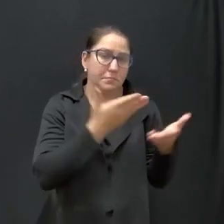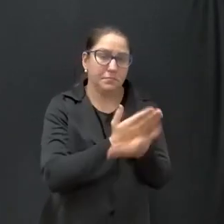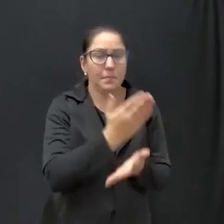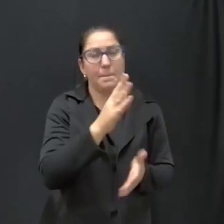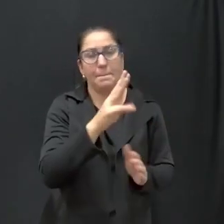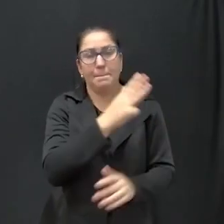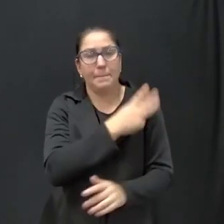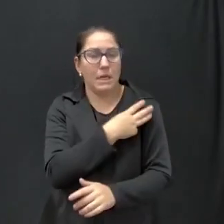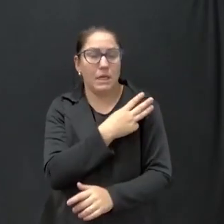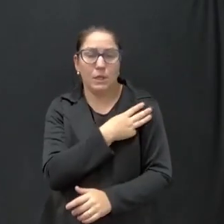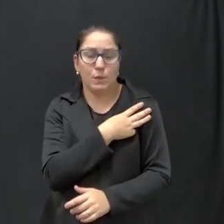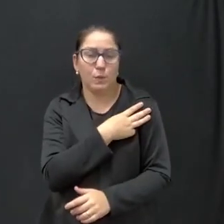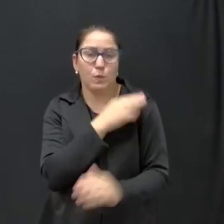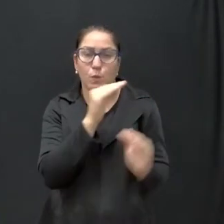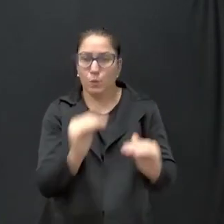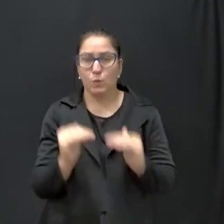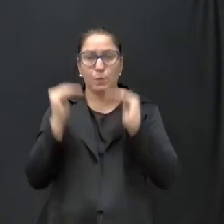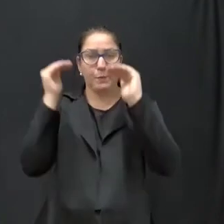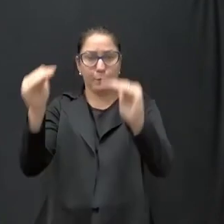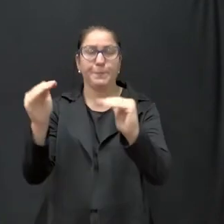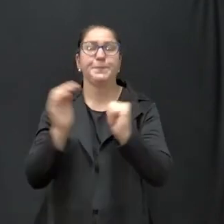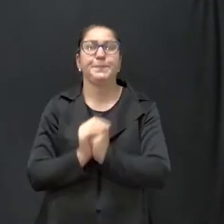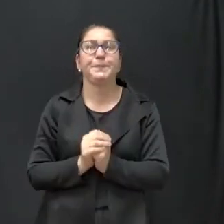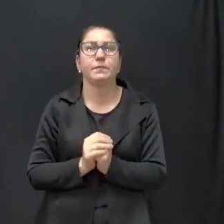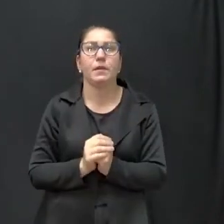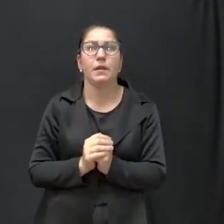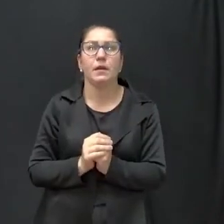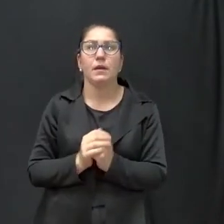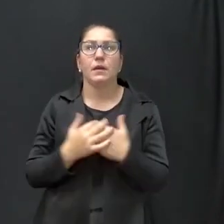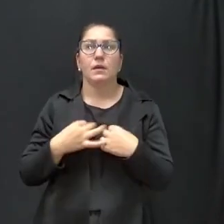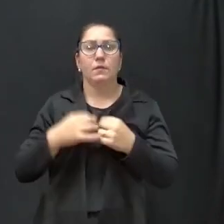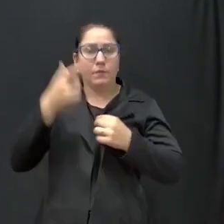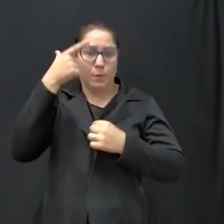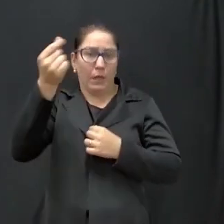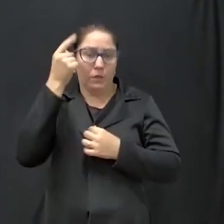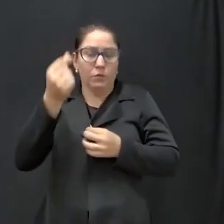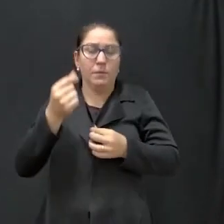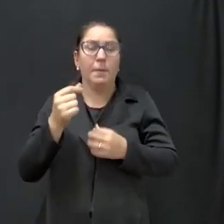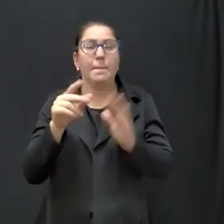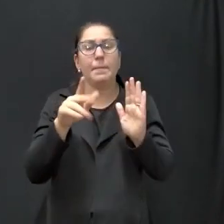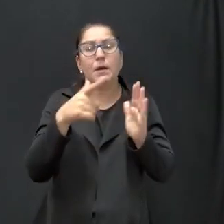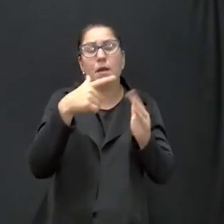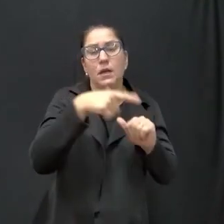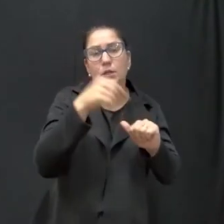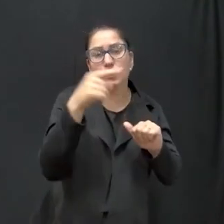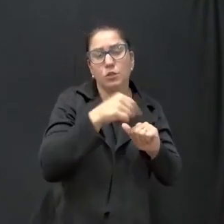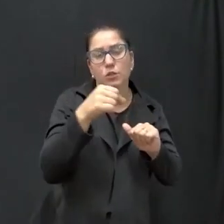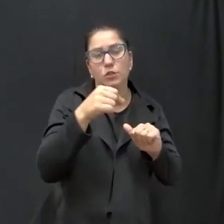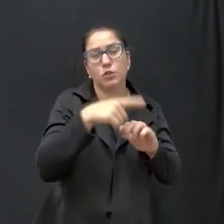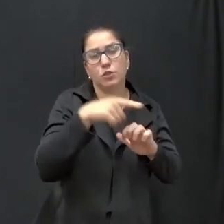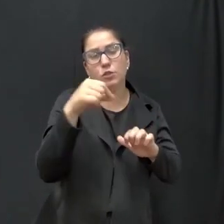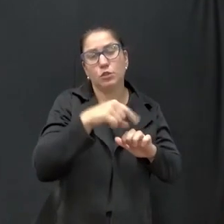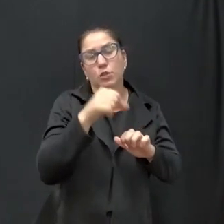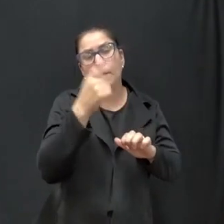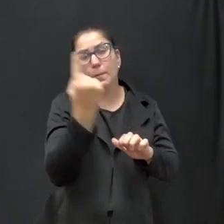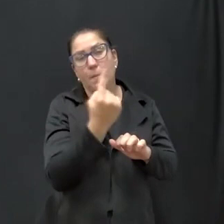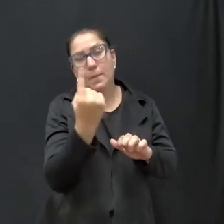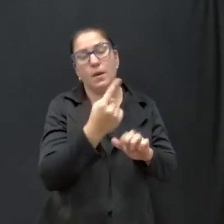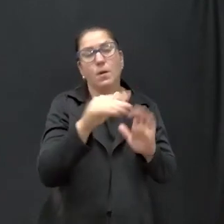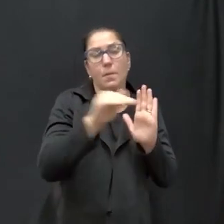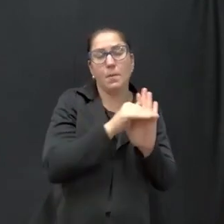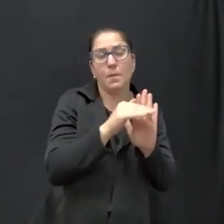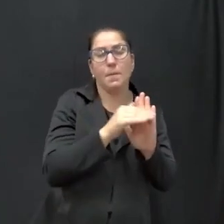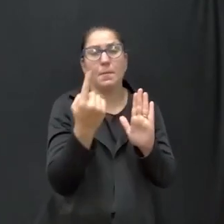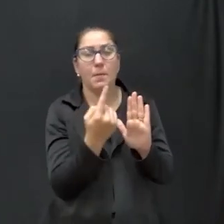médio, quanto em nível superior. Parágrafo, artigo 1º, inciso